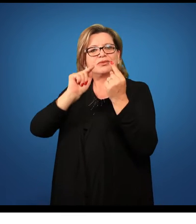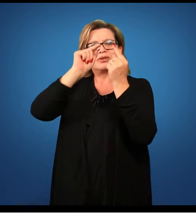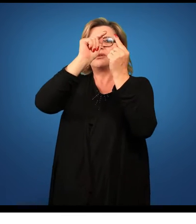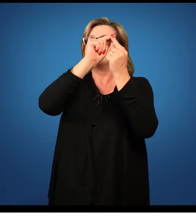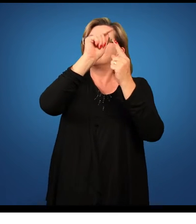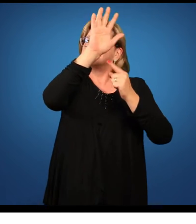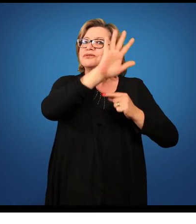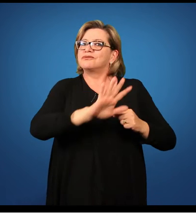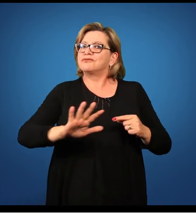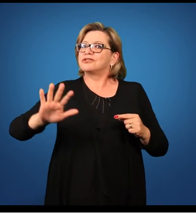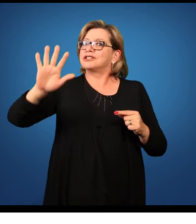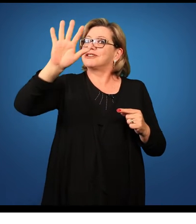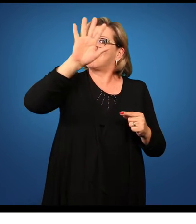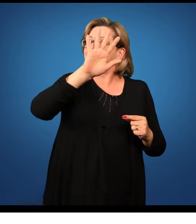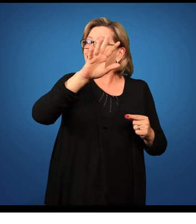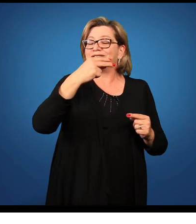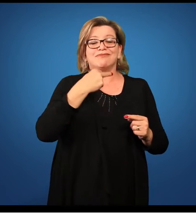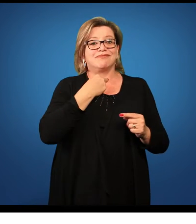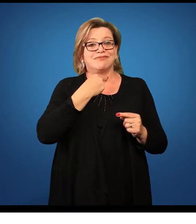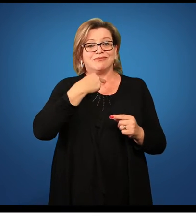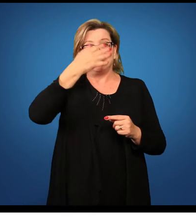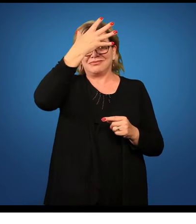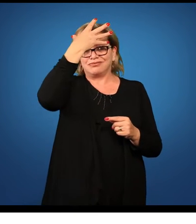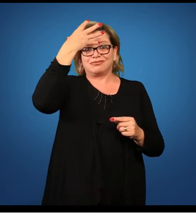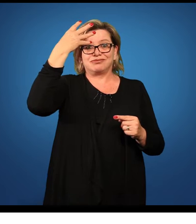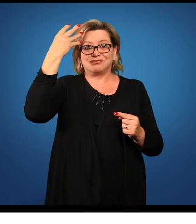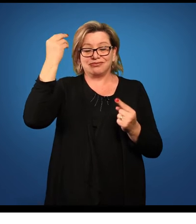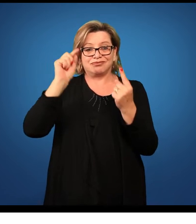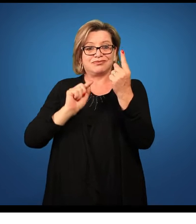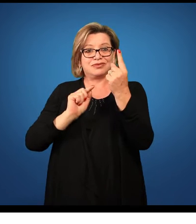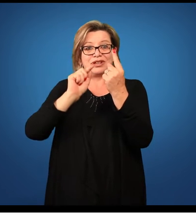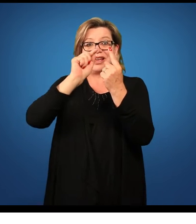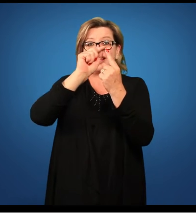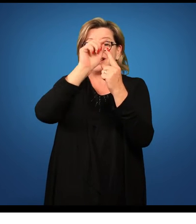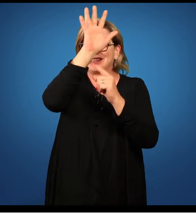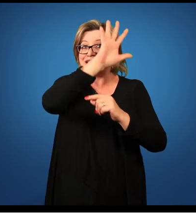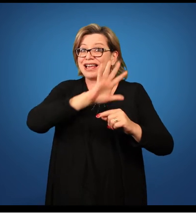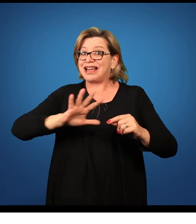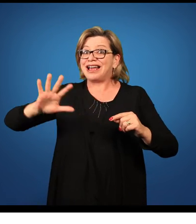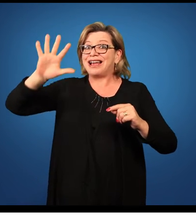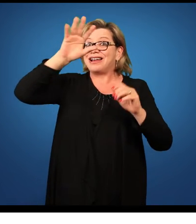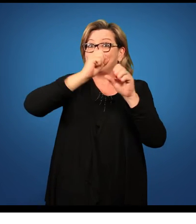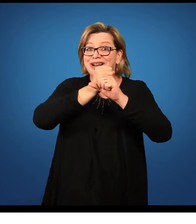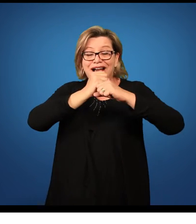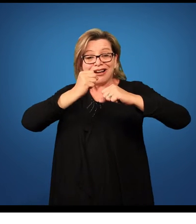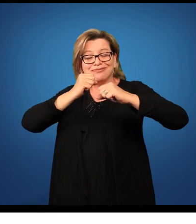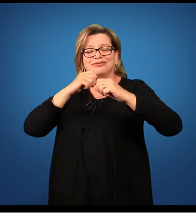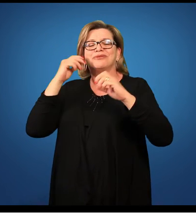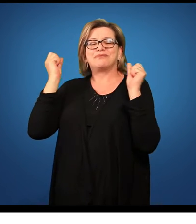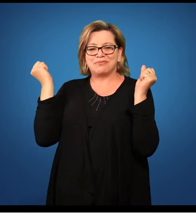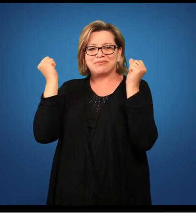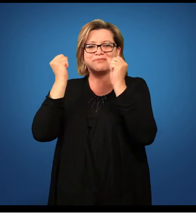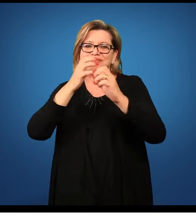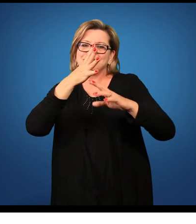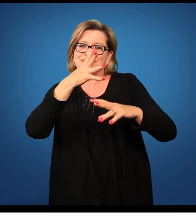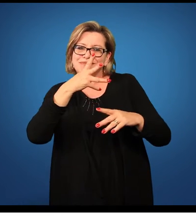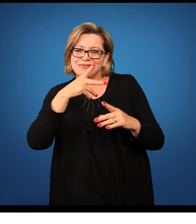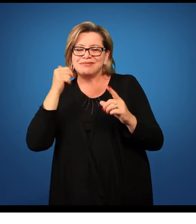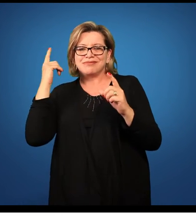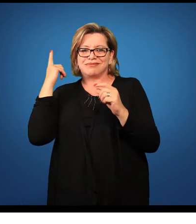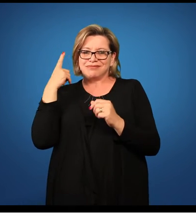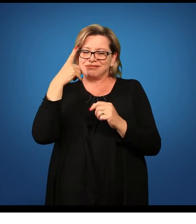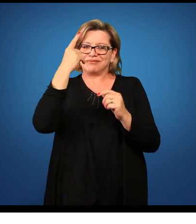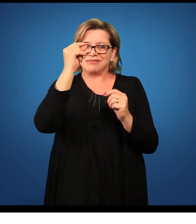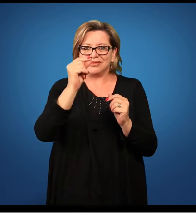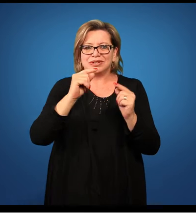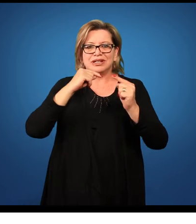escolherem, não esquecendo que o objetivo geral é mais amplo, atingível em um espaço de tempo mais longo. E